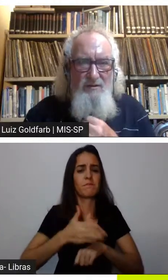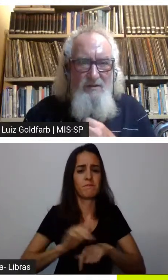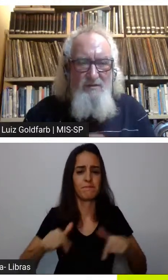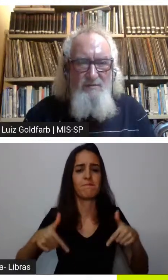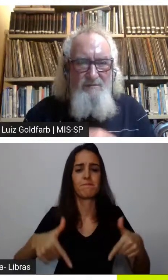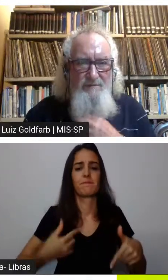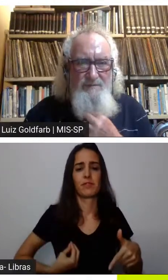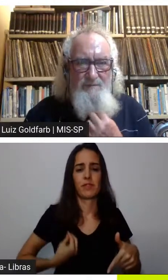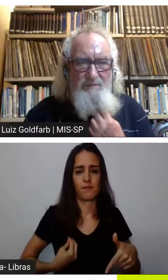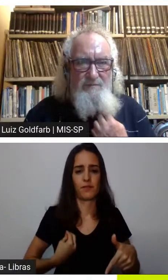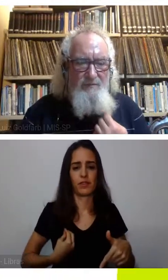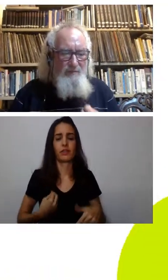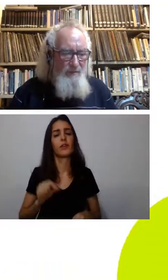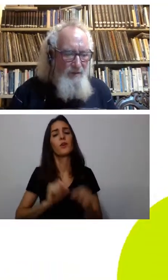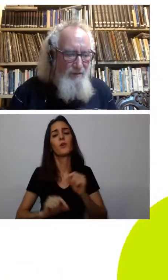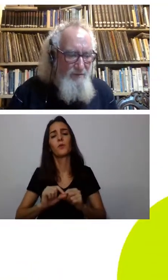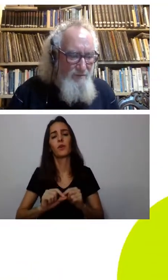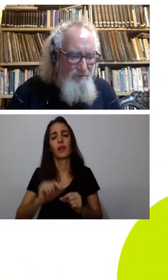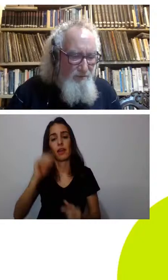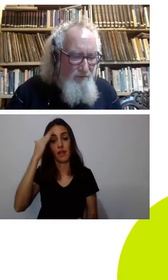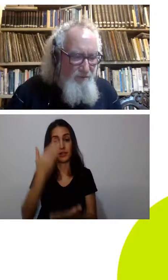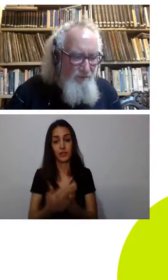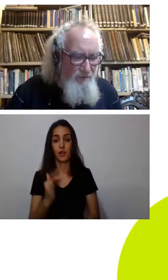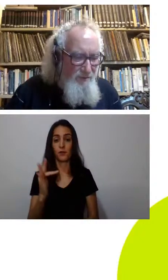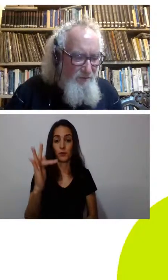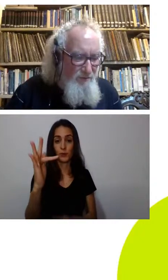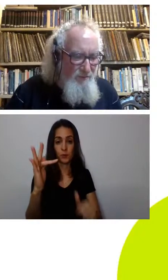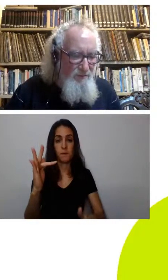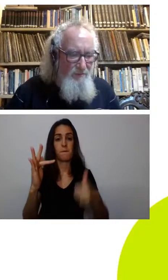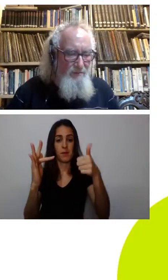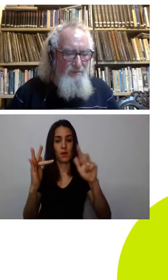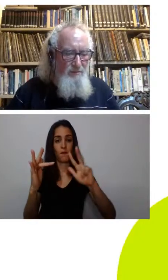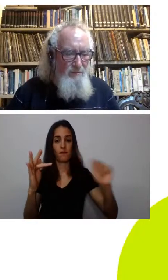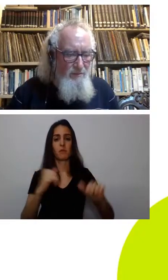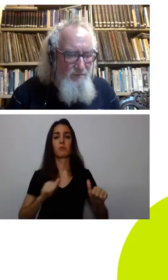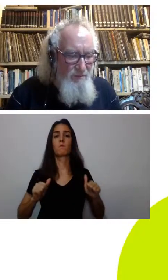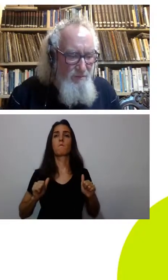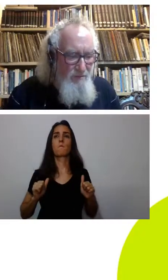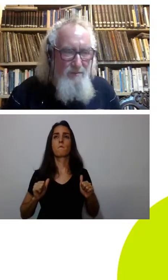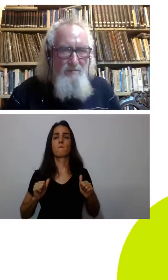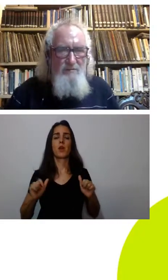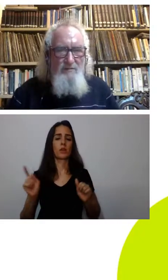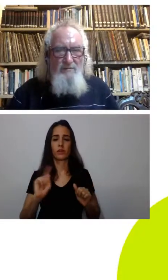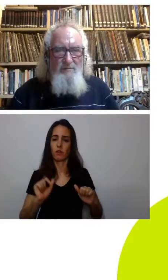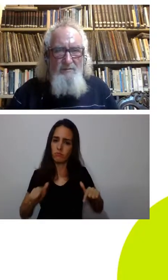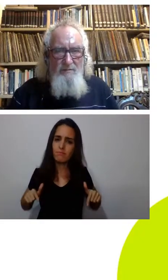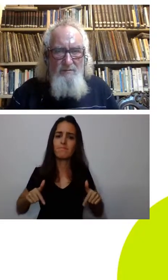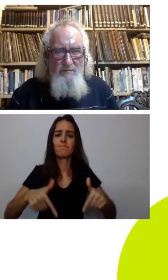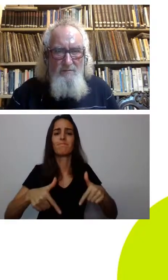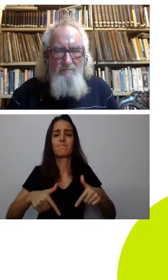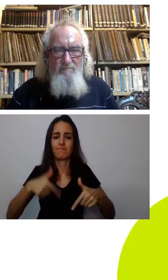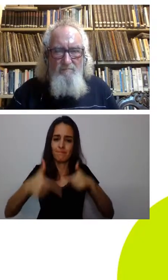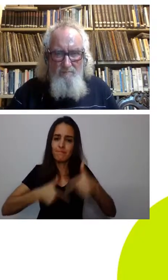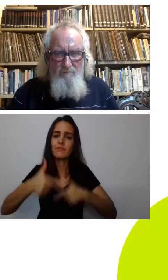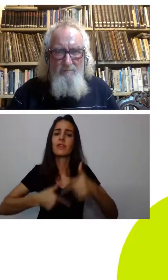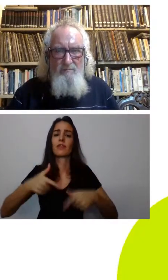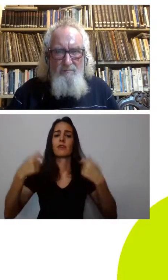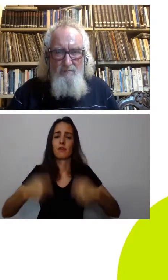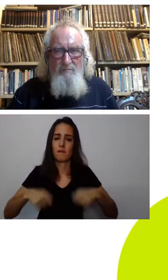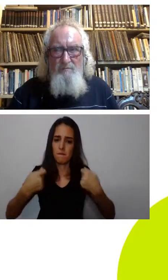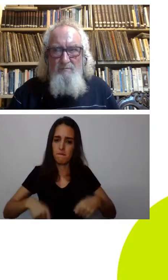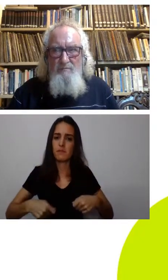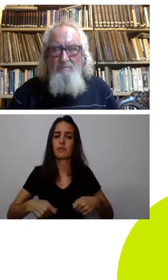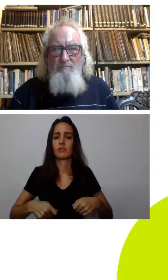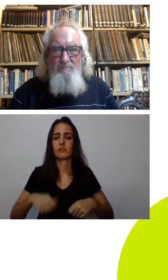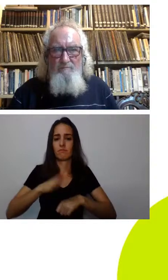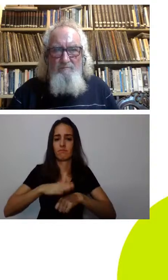ser otimista para acreditar que coisas melhores virão mas também não ficar esperando para que elas aconteçam e ser muito proativo e concreto nas